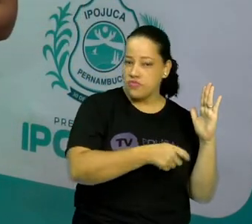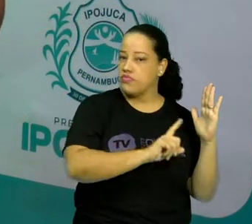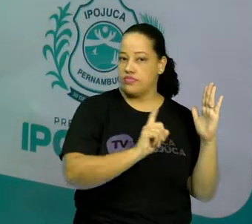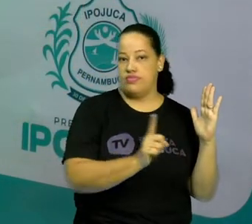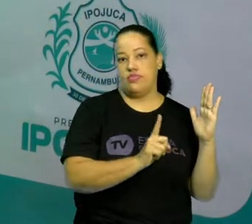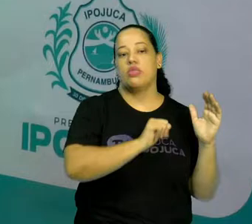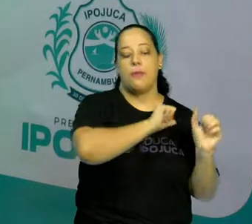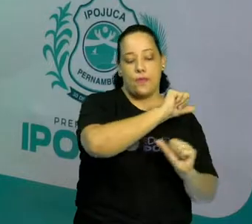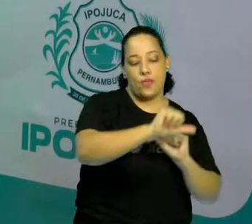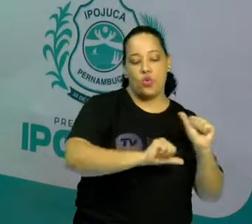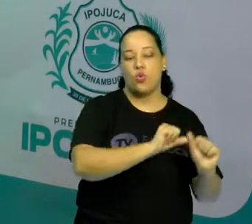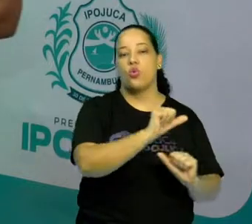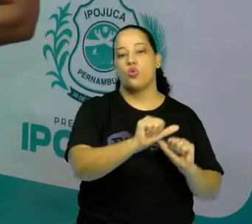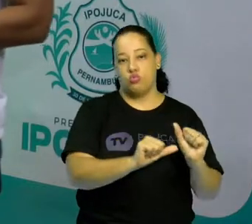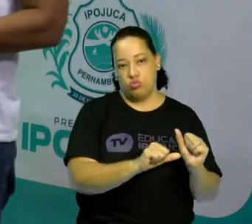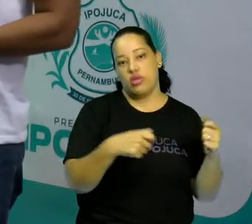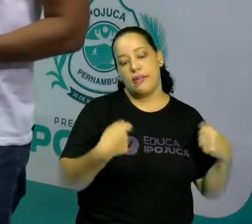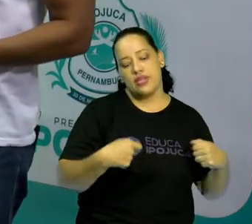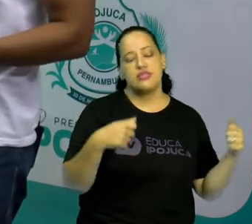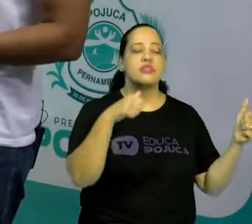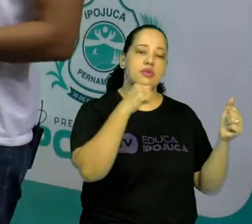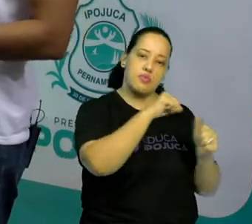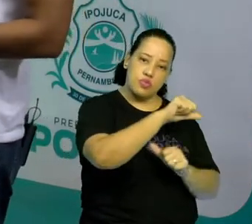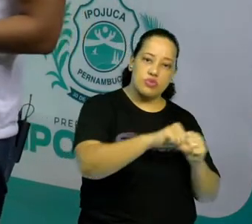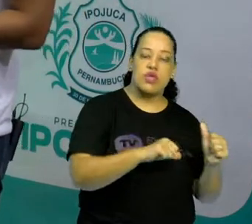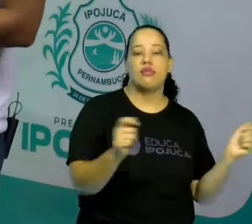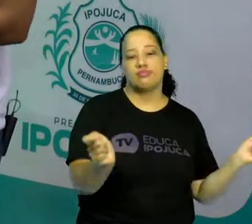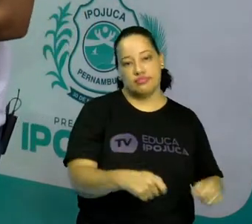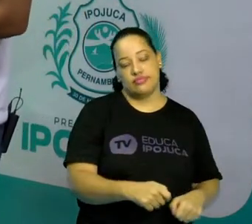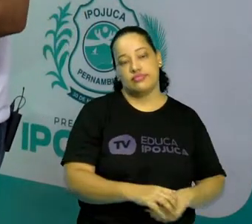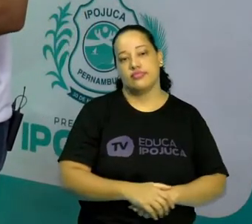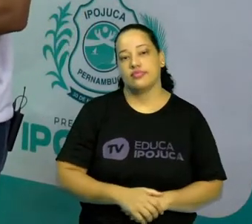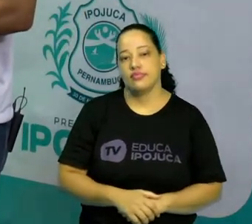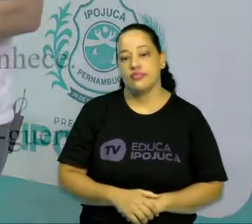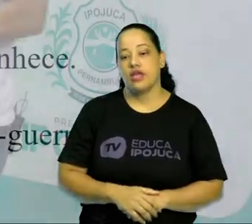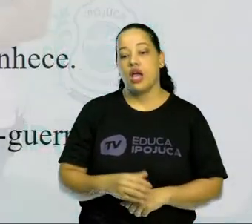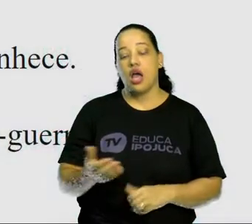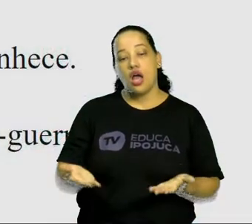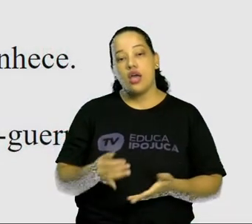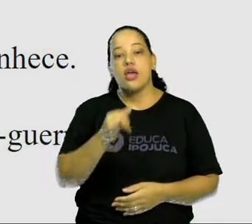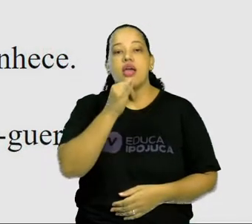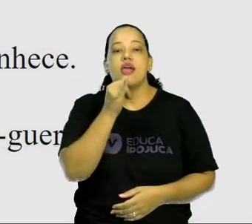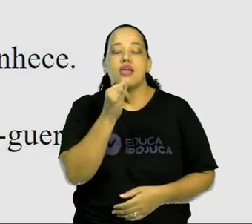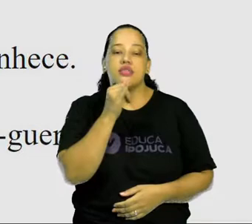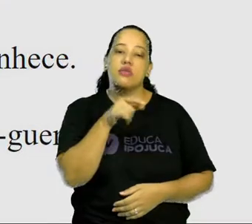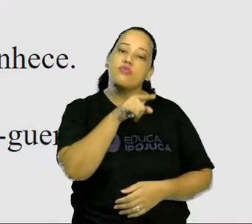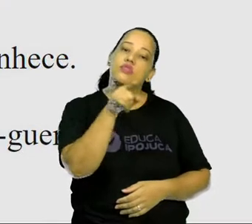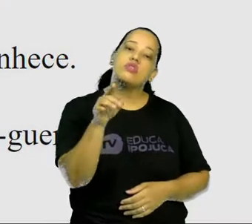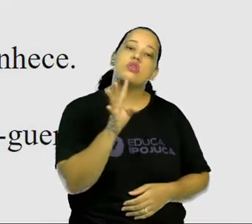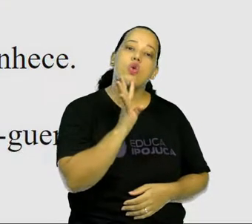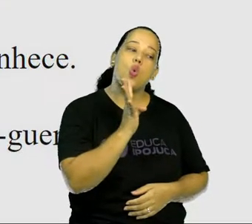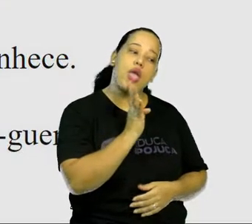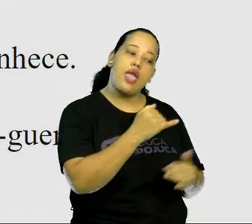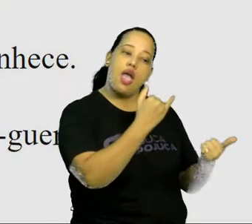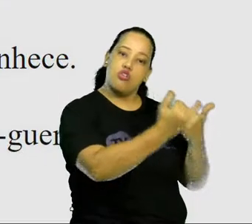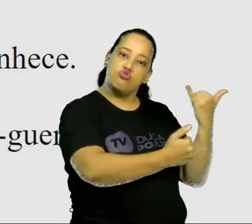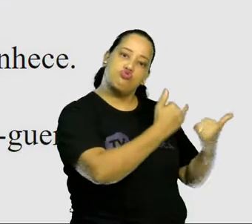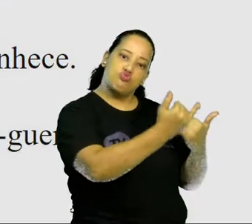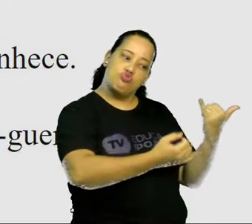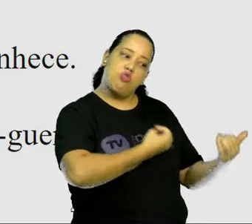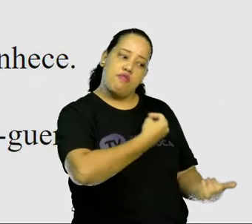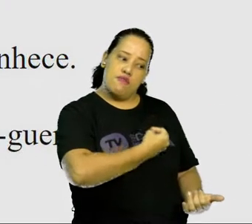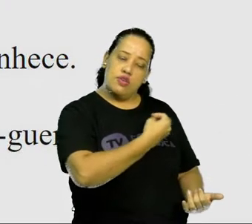modificação sempre que necessária. E cite exemplos de jogos populares que você conhece. Eu citei aqui alguns